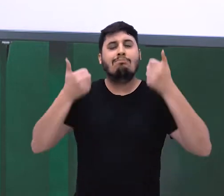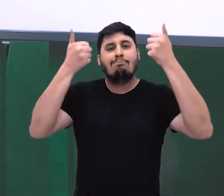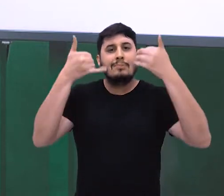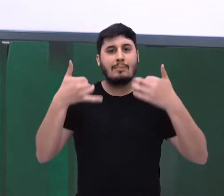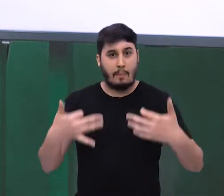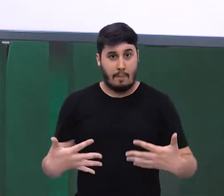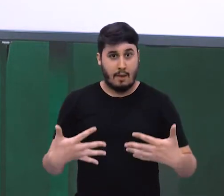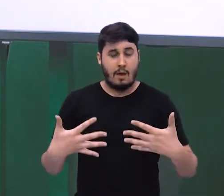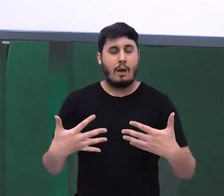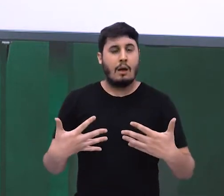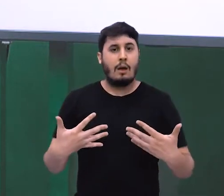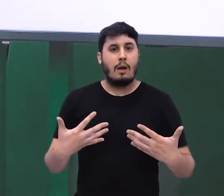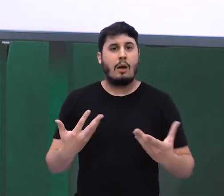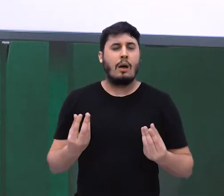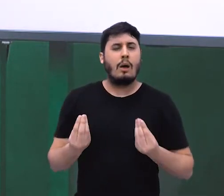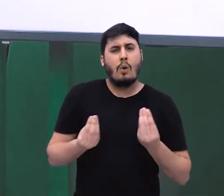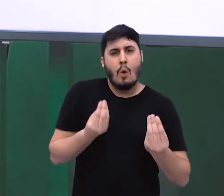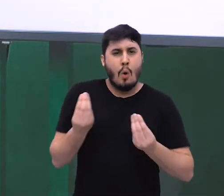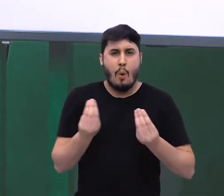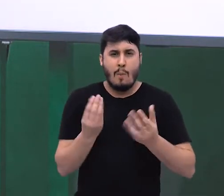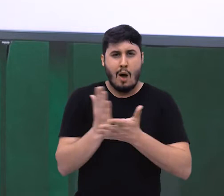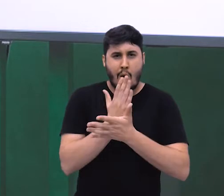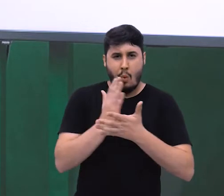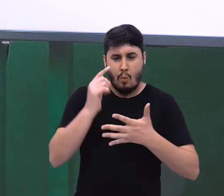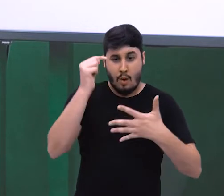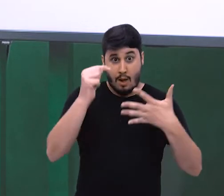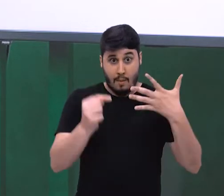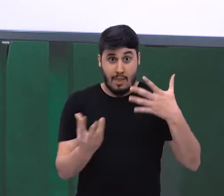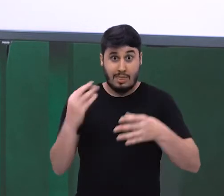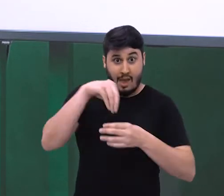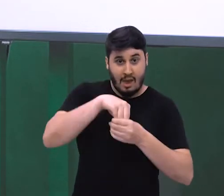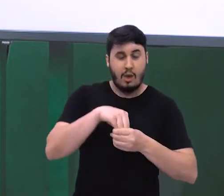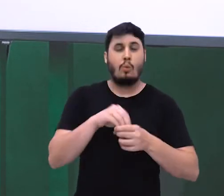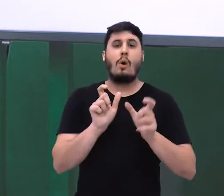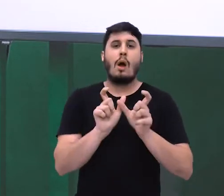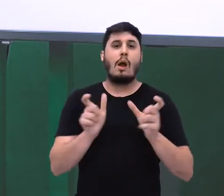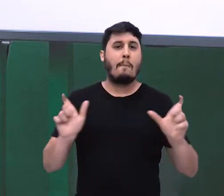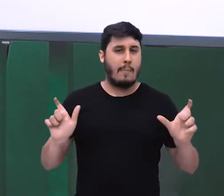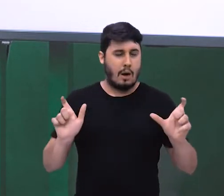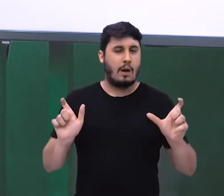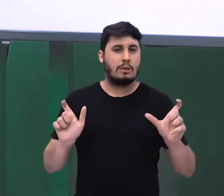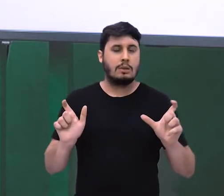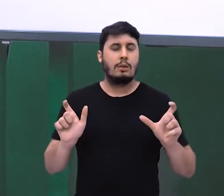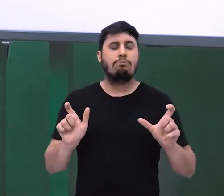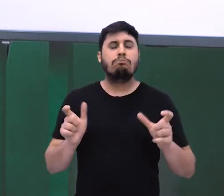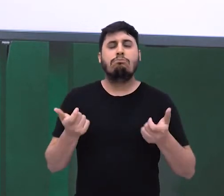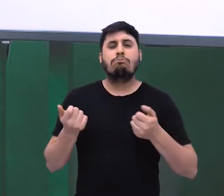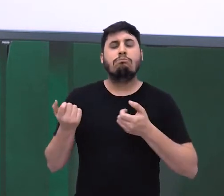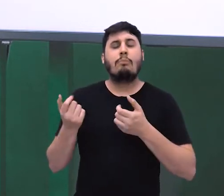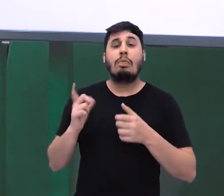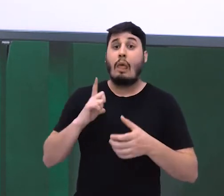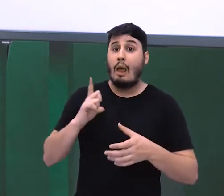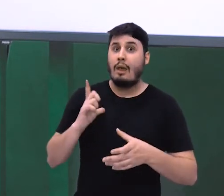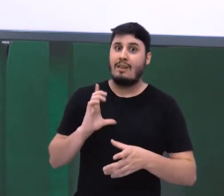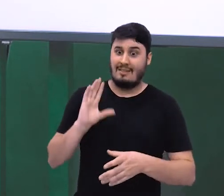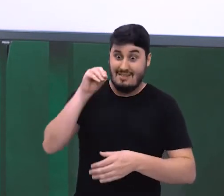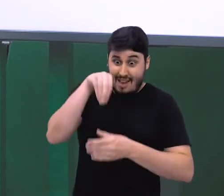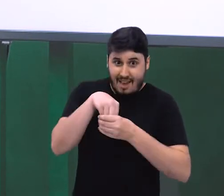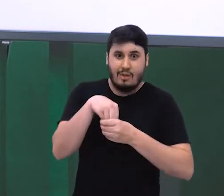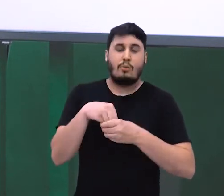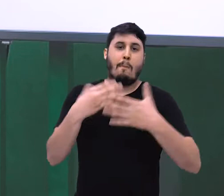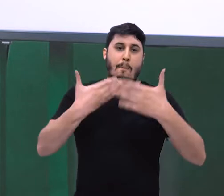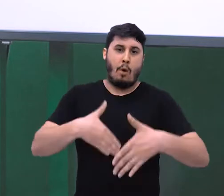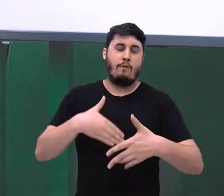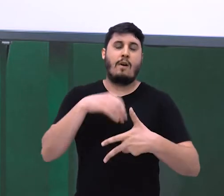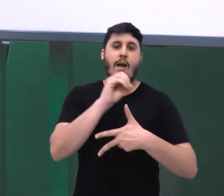de como alguns elementos gramaticais vão se comportar na prova de linguagens do